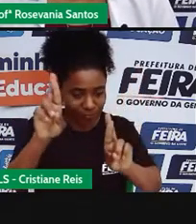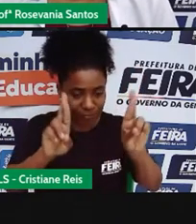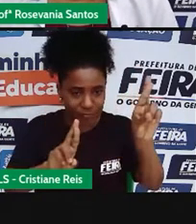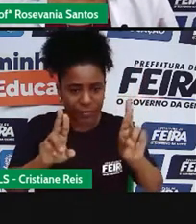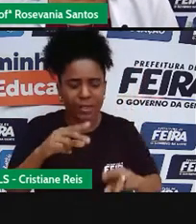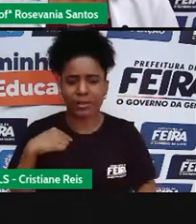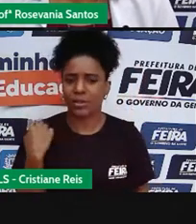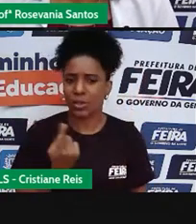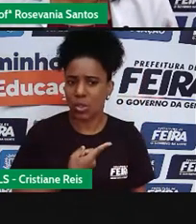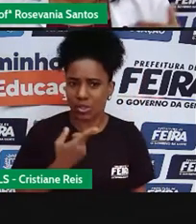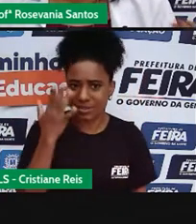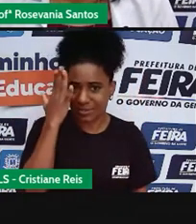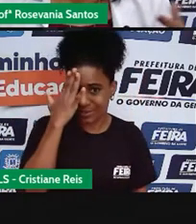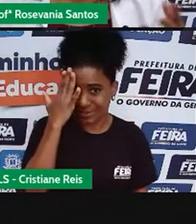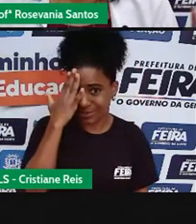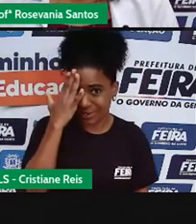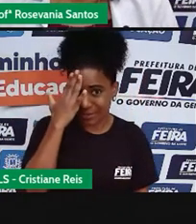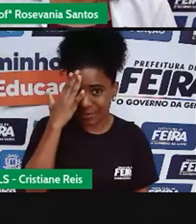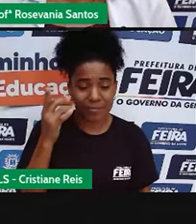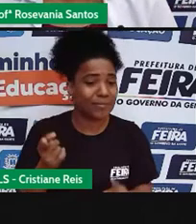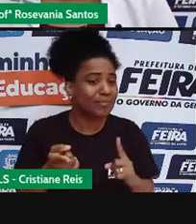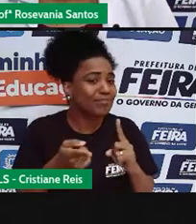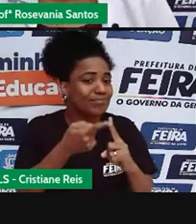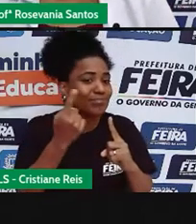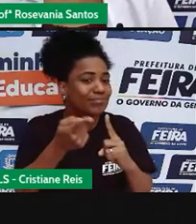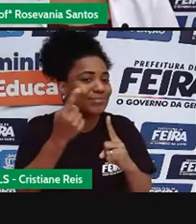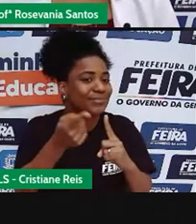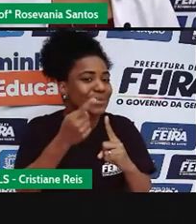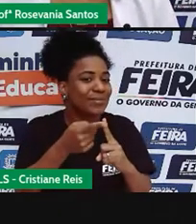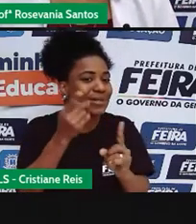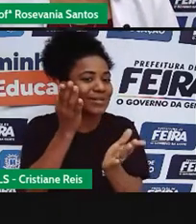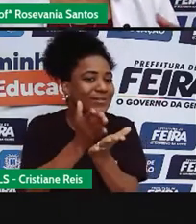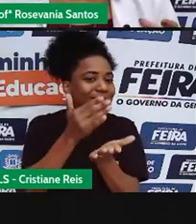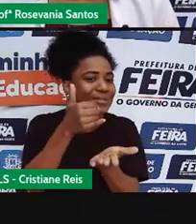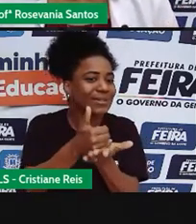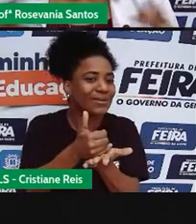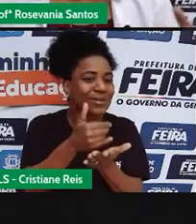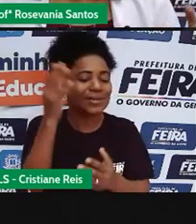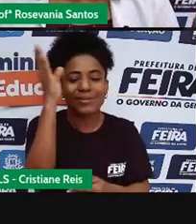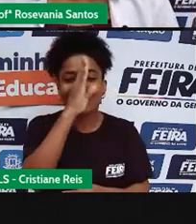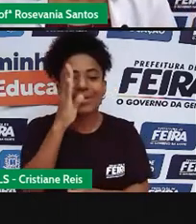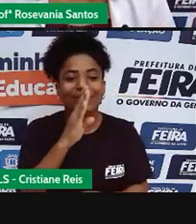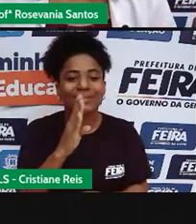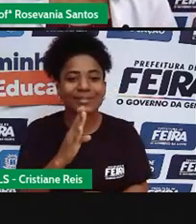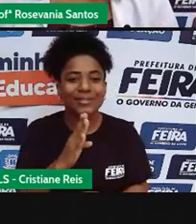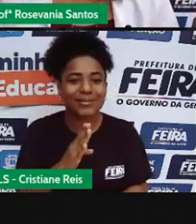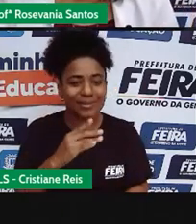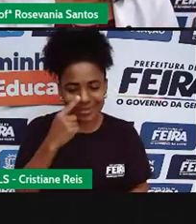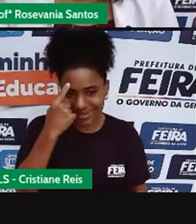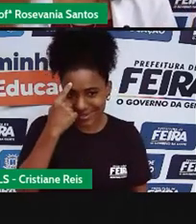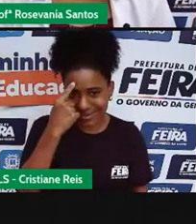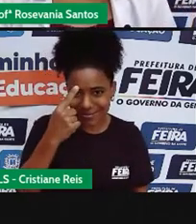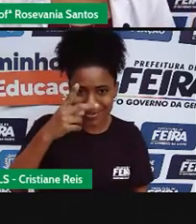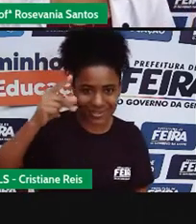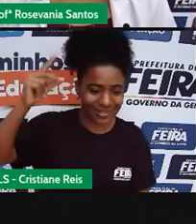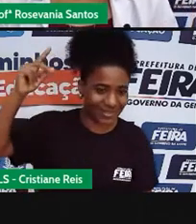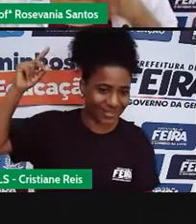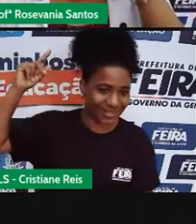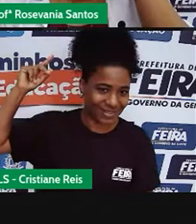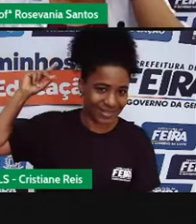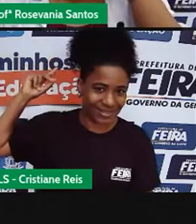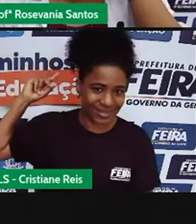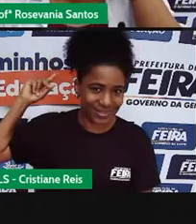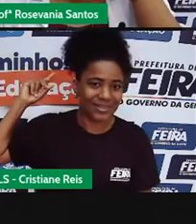sabe, né, que a primeira divisão do território brasileiro mesmo, é aquela primeira que a gente teve, sei lá, né,